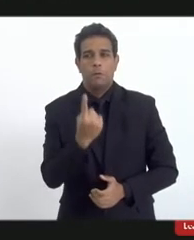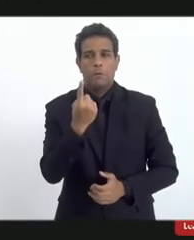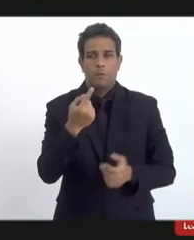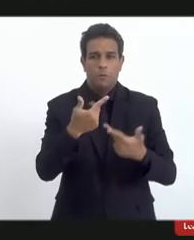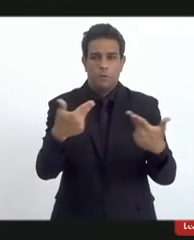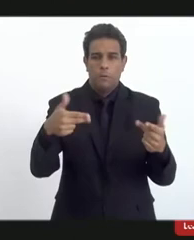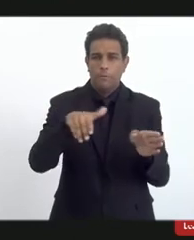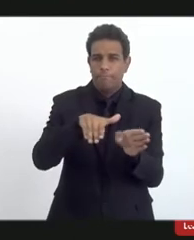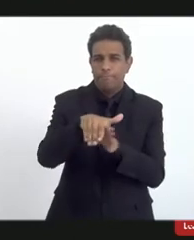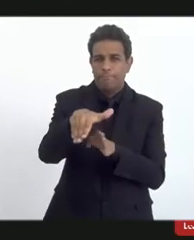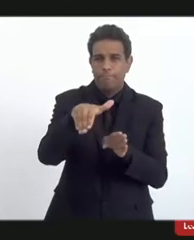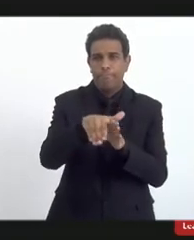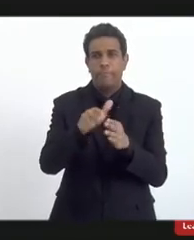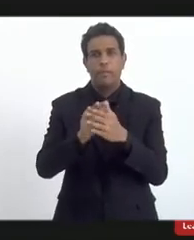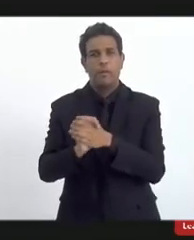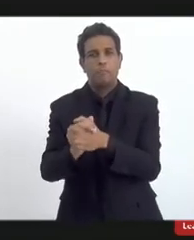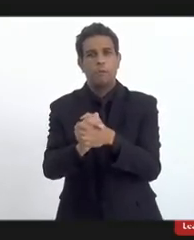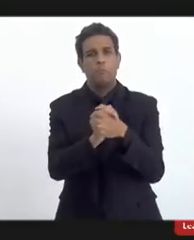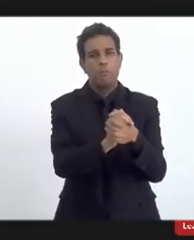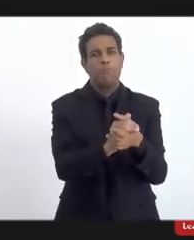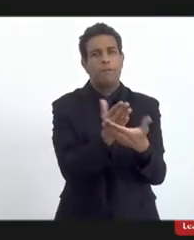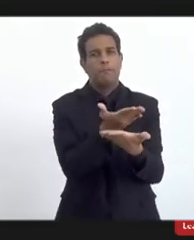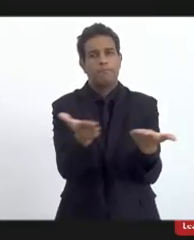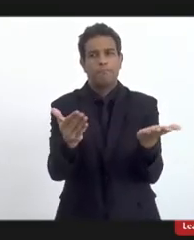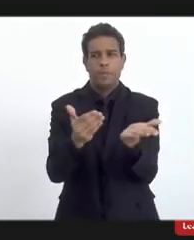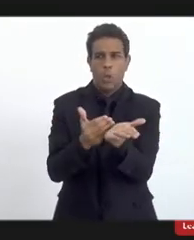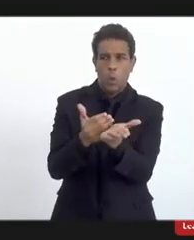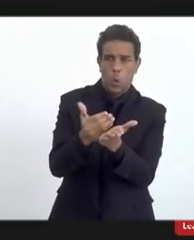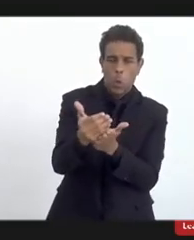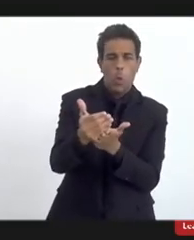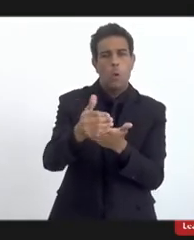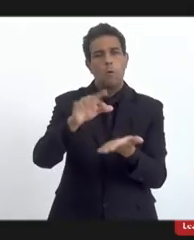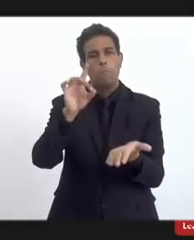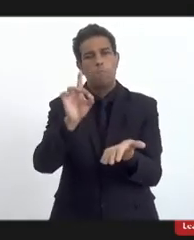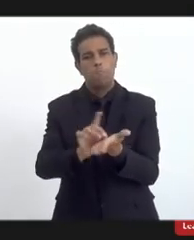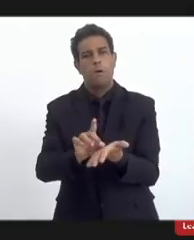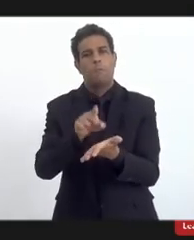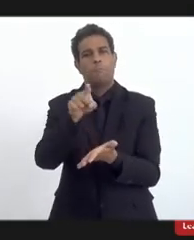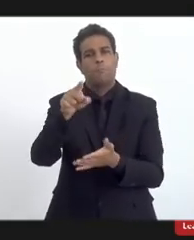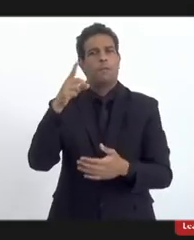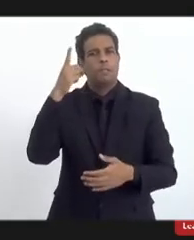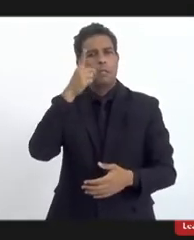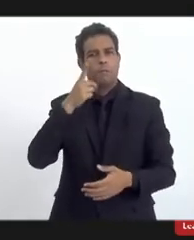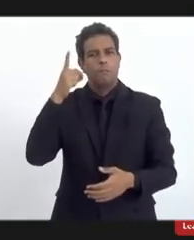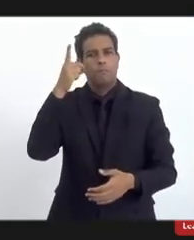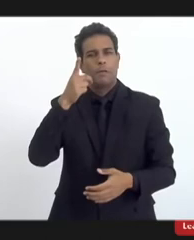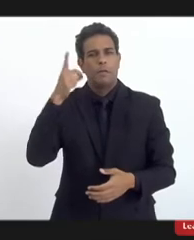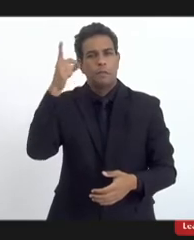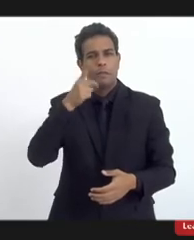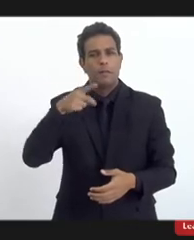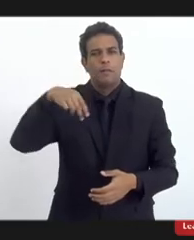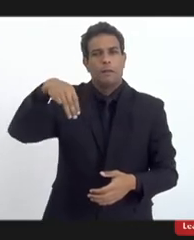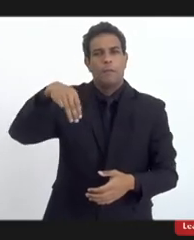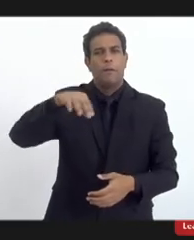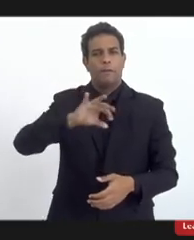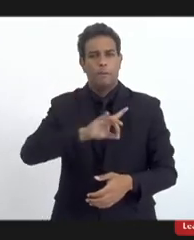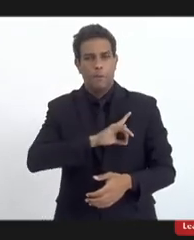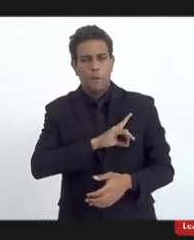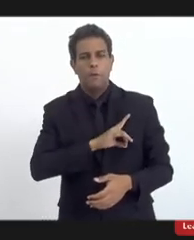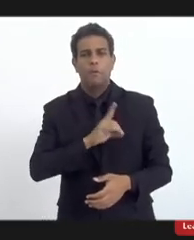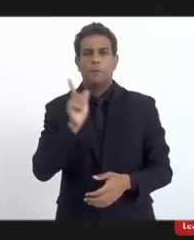deputado, é dar parabéns a essa iniciativa da deputada Marta Rocha, um ser humano tão especial,